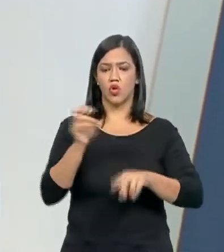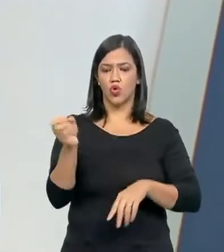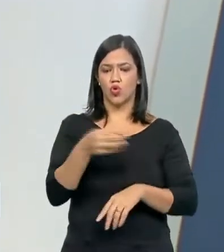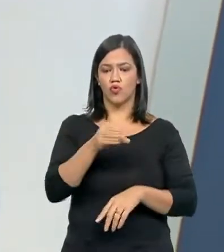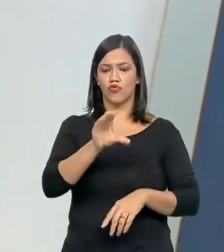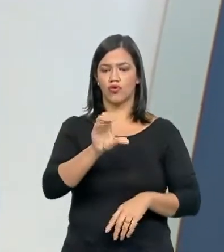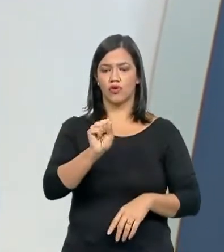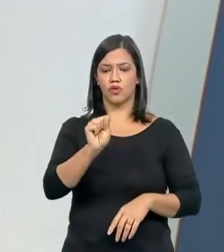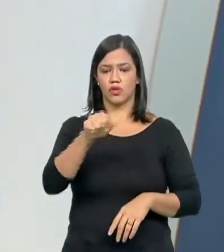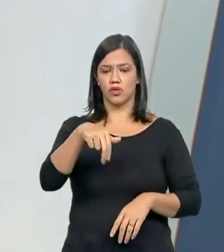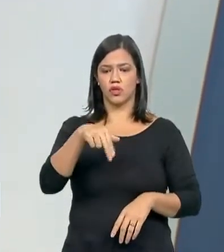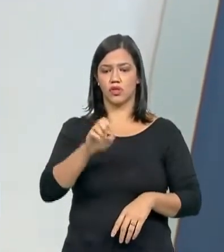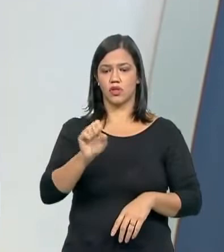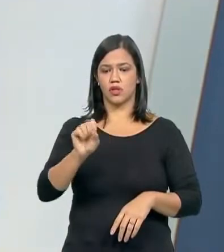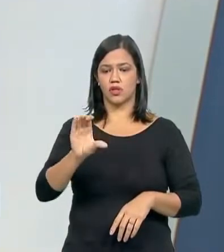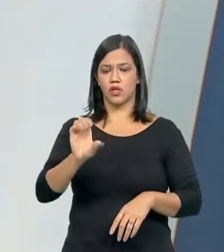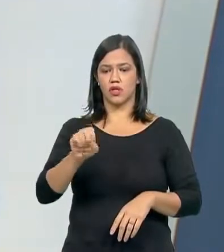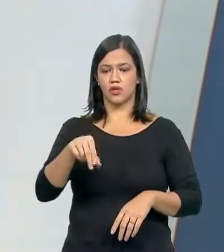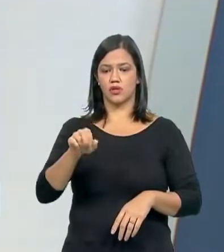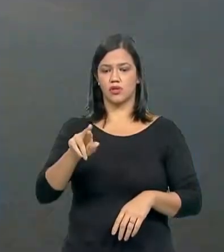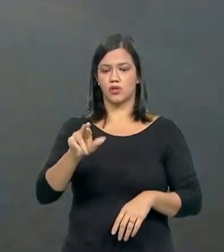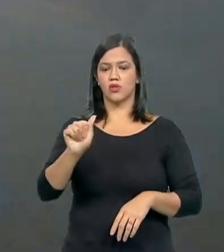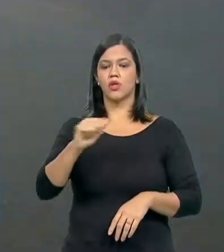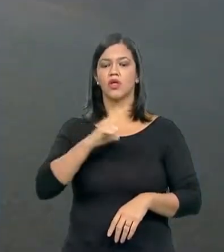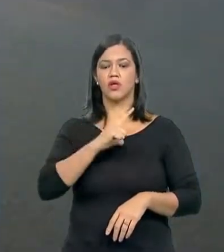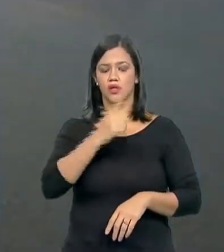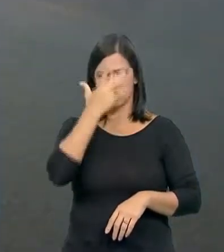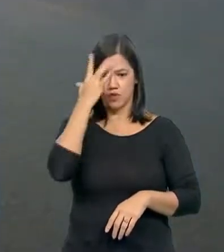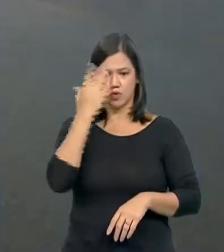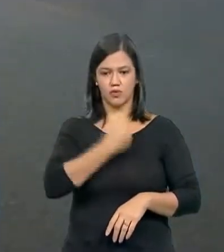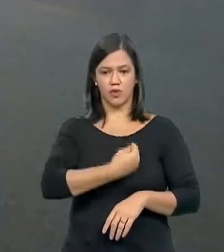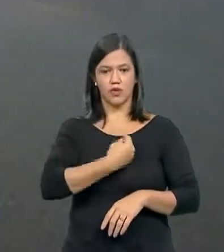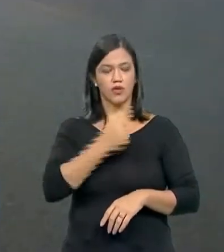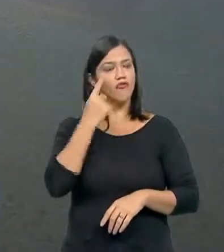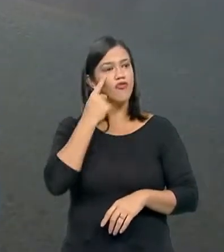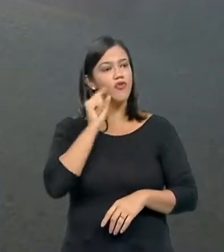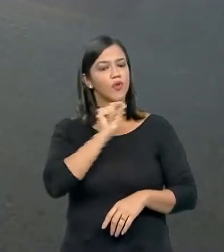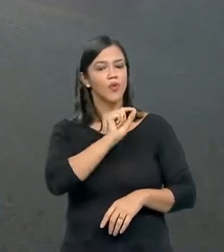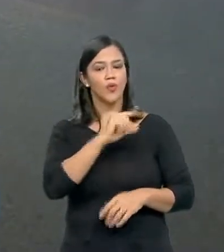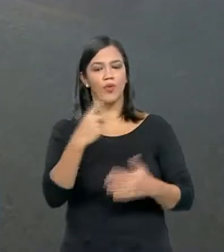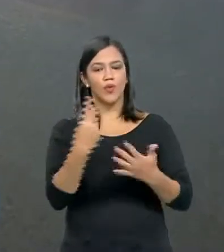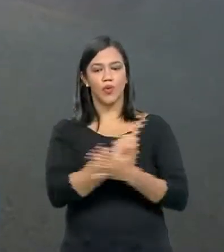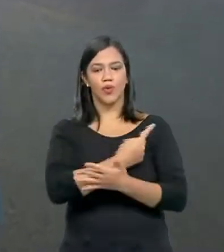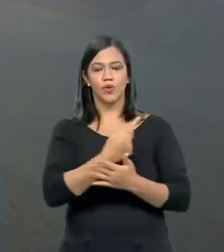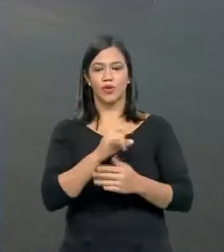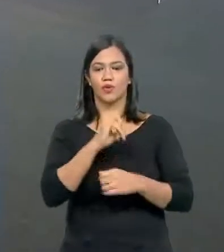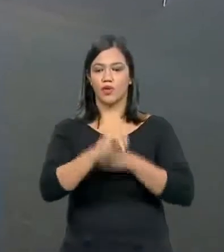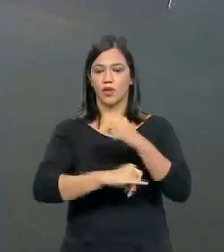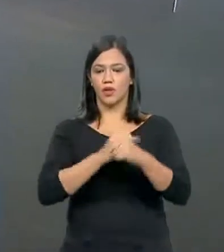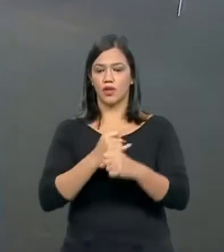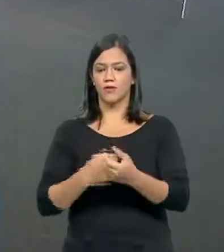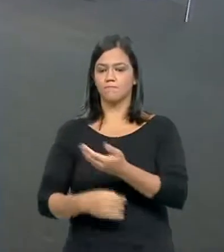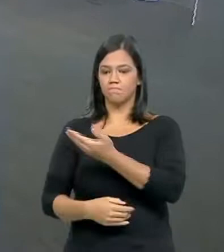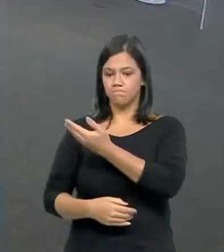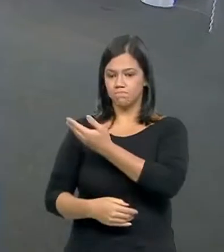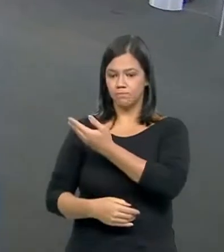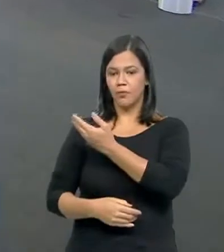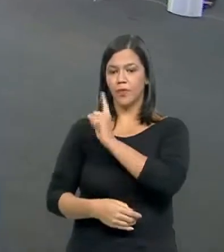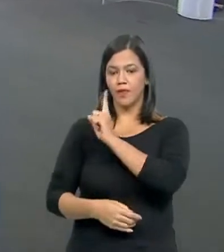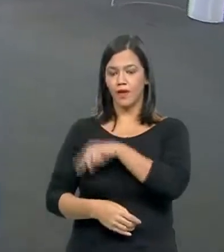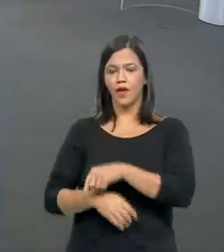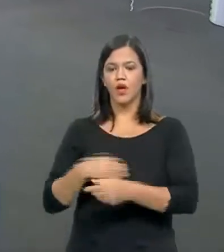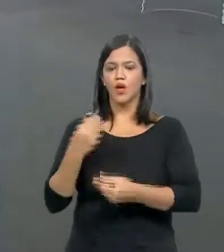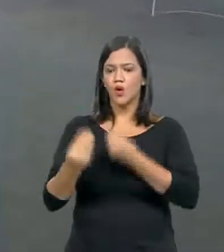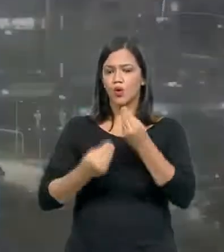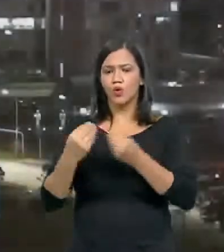no Twitter, arroba TV Brasil. E tem pessoas participando. Vamos ver o que chegou da internet aqui. O Eliel Júnior. Como o